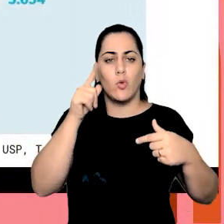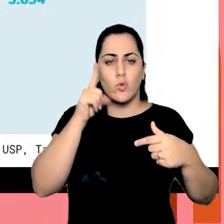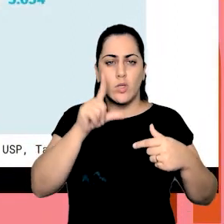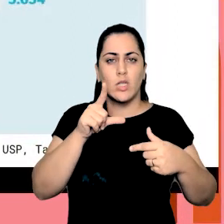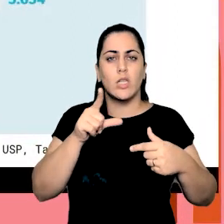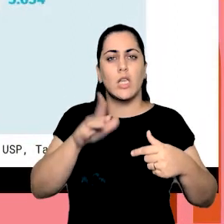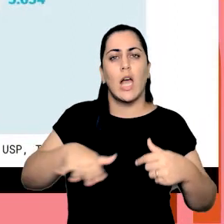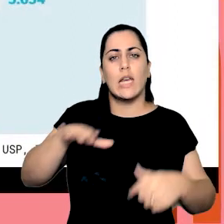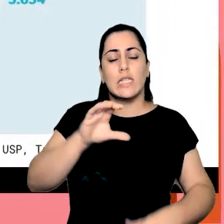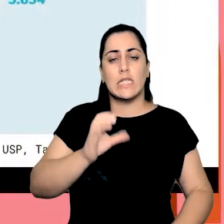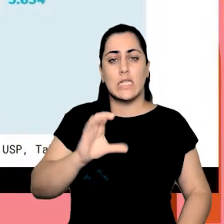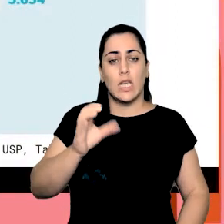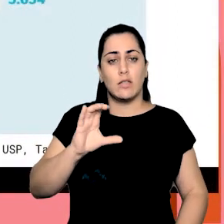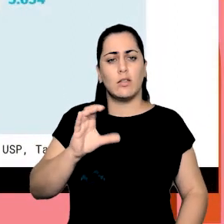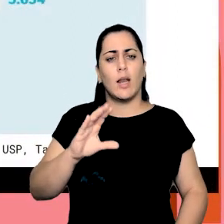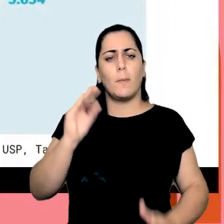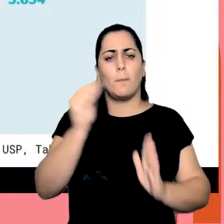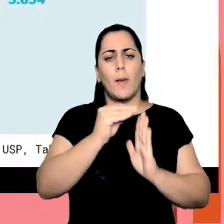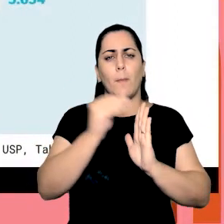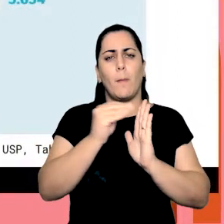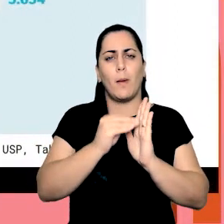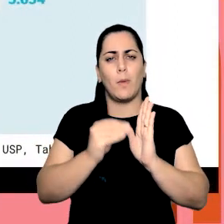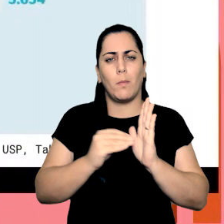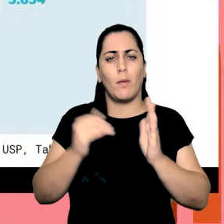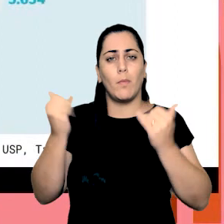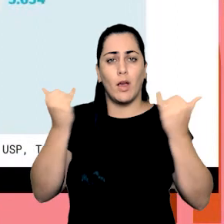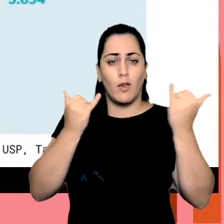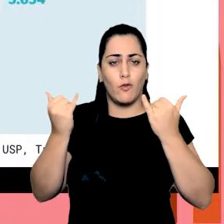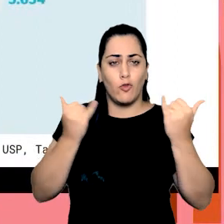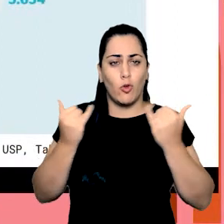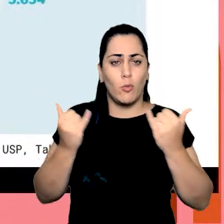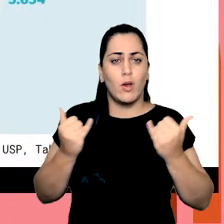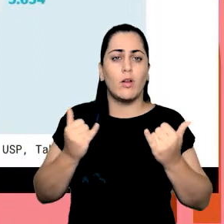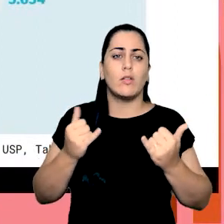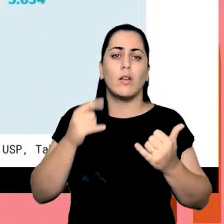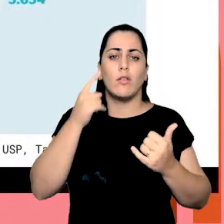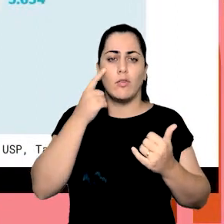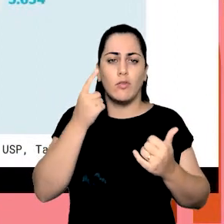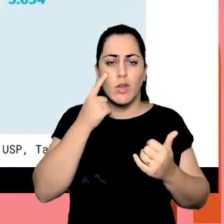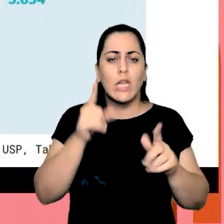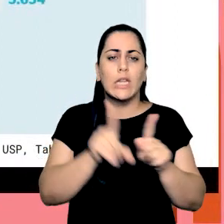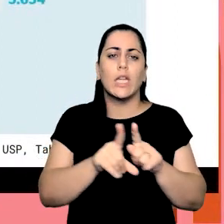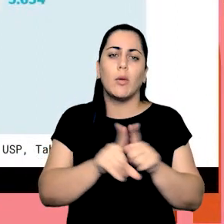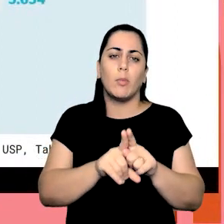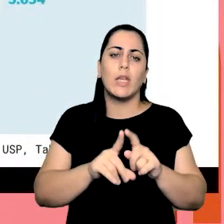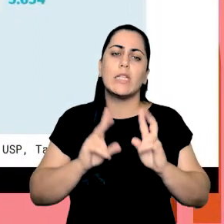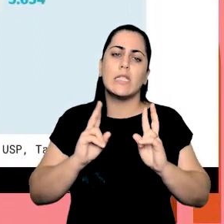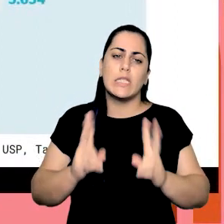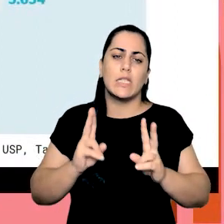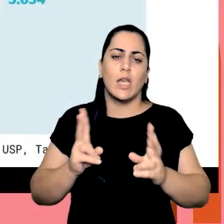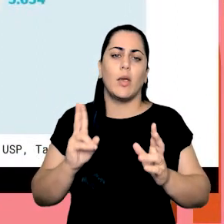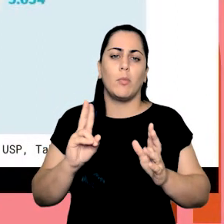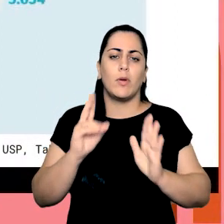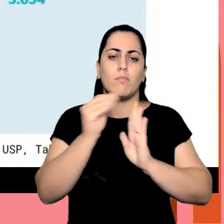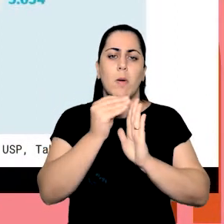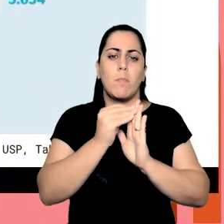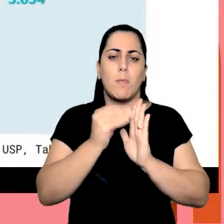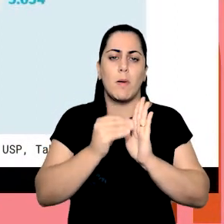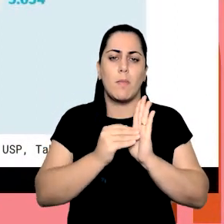ciência. Ela trouxe um apanhado das informações de acordo com o CVS, Gender Report, que em todo ano ela traz